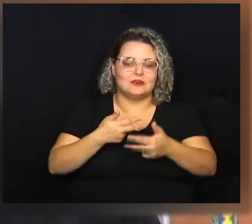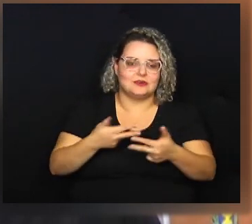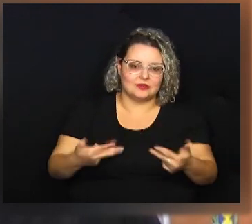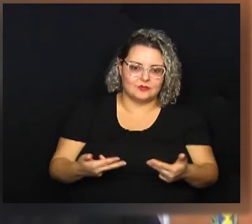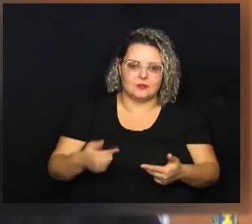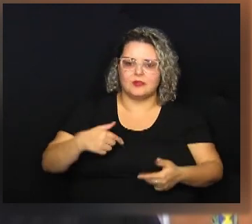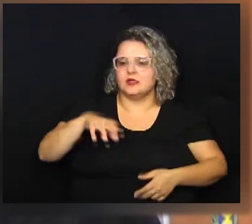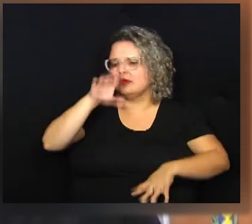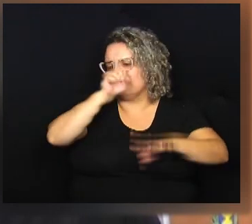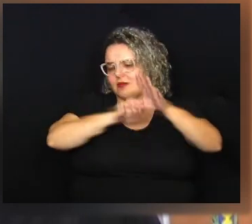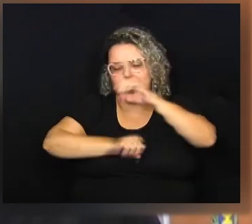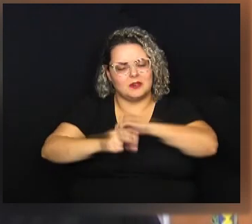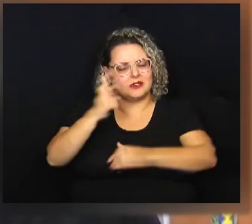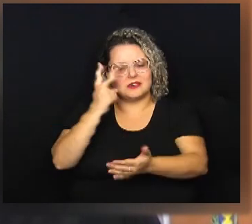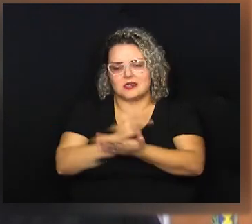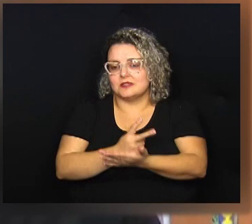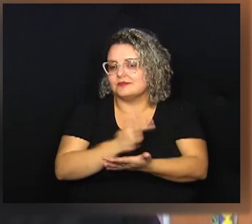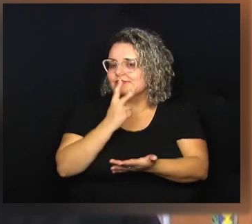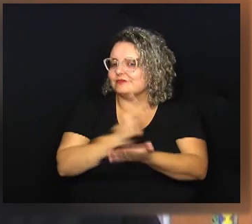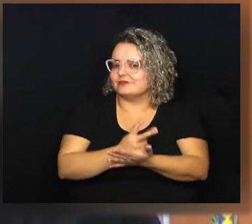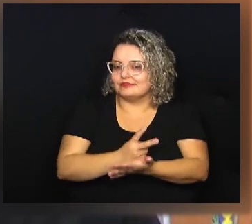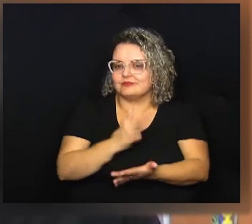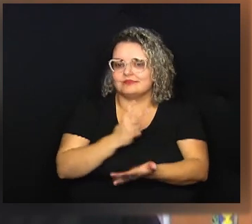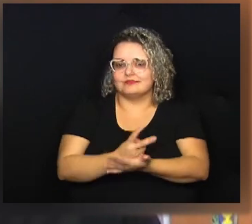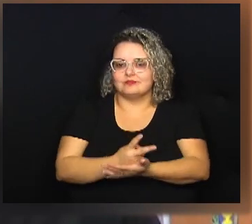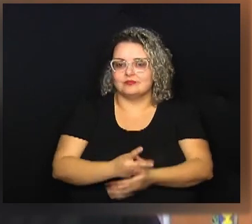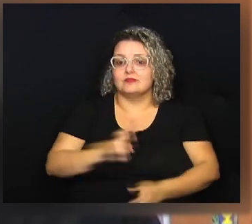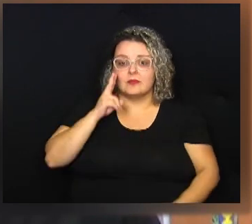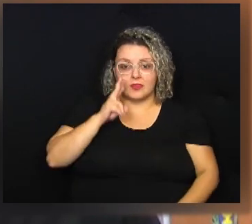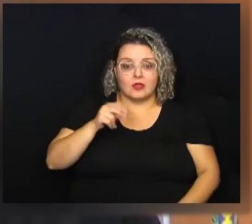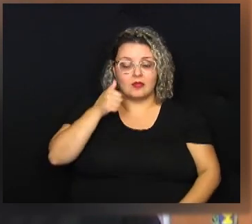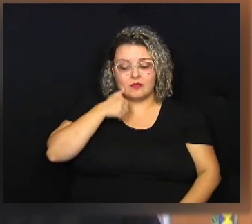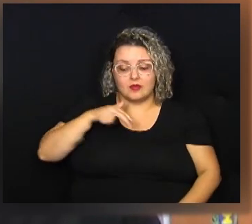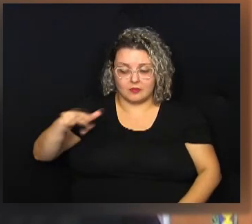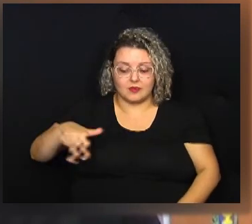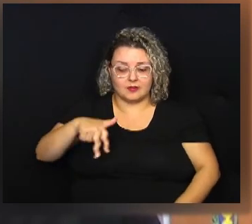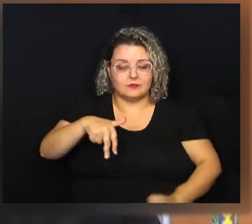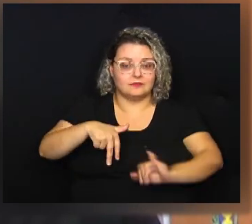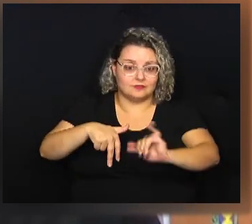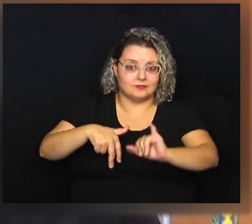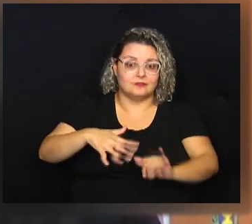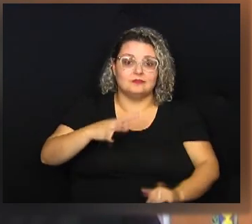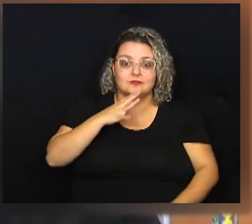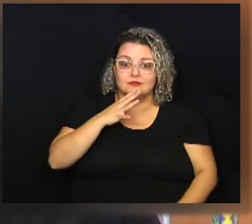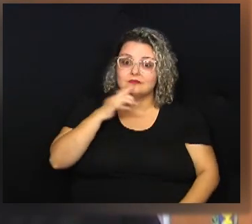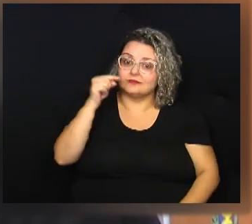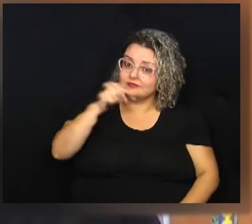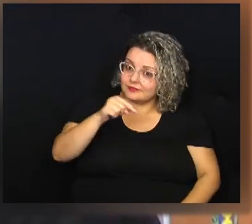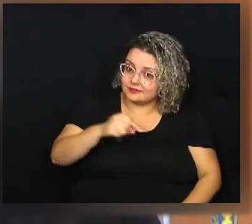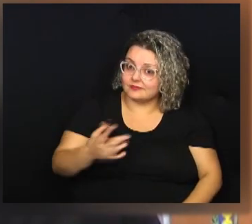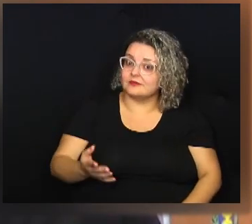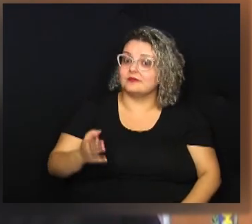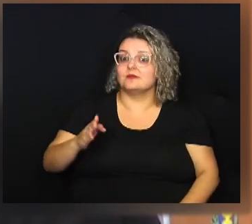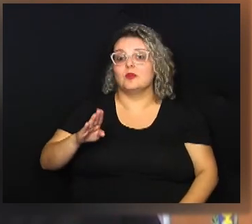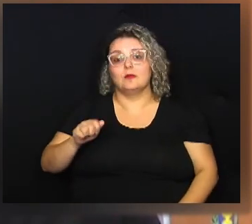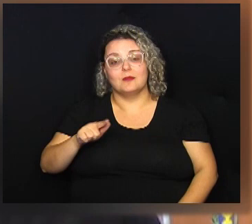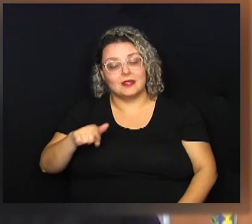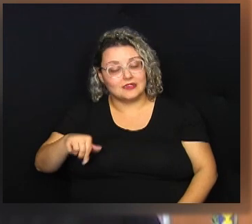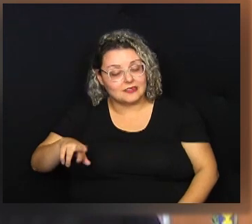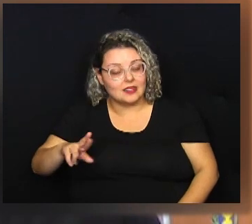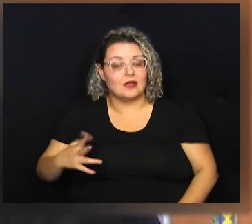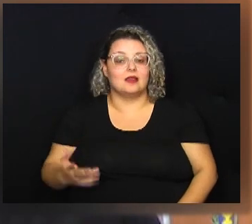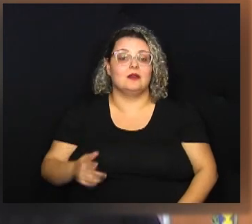E eu tenho um aprendizado constante lá. Então, eu vi aquela mãe que se manifestou, que eu conheço ela de lá,